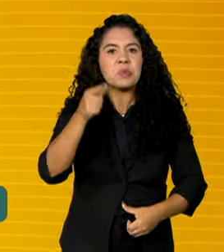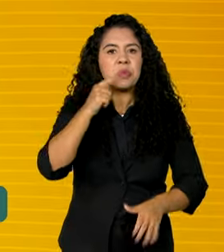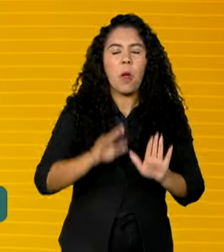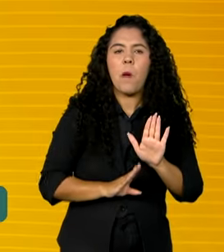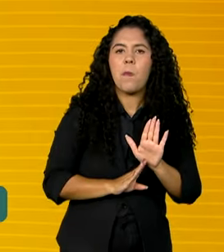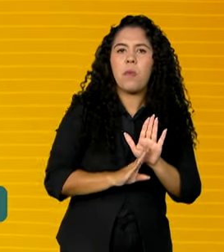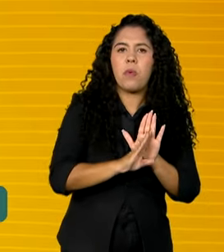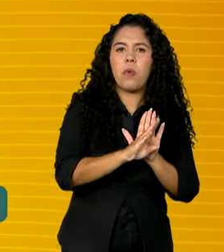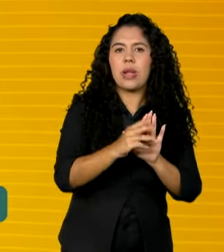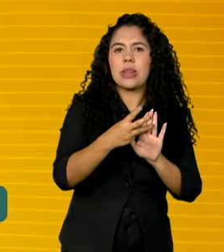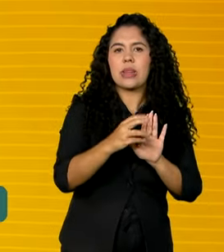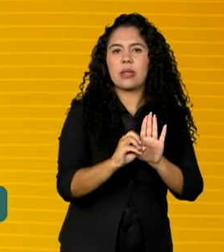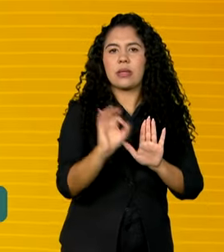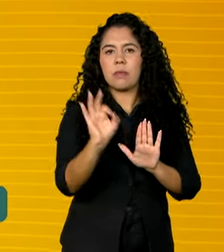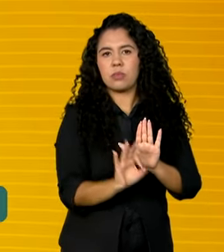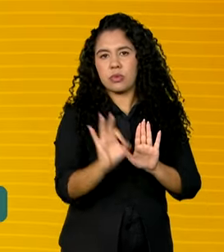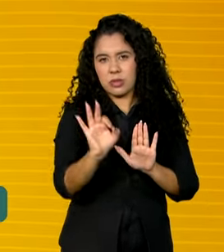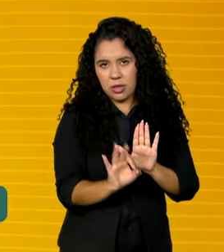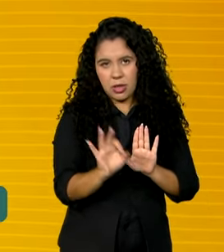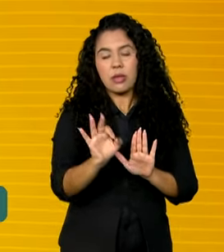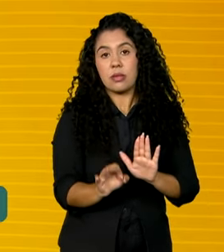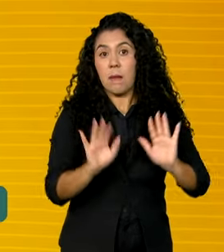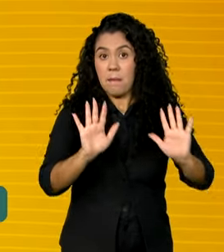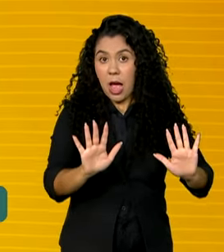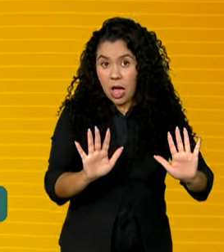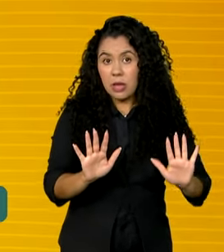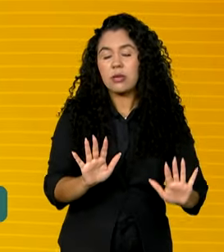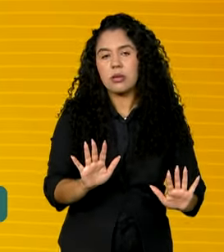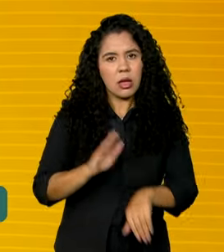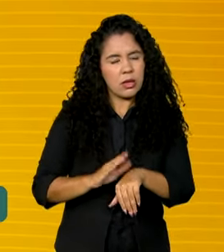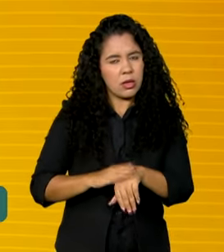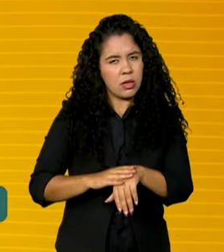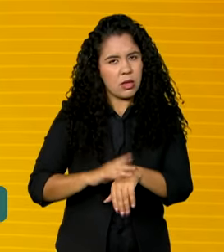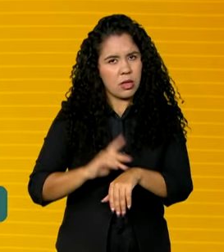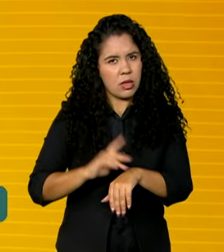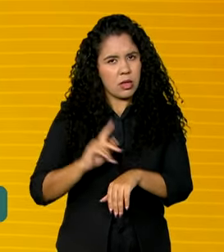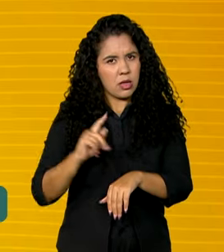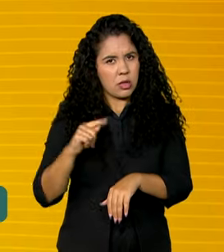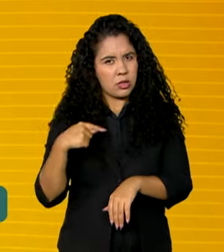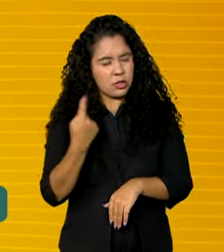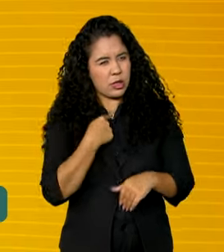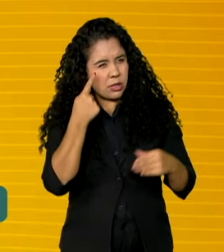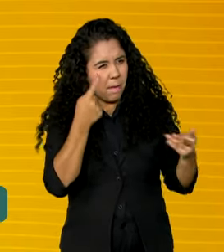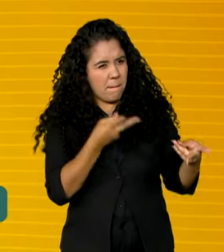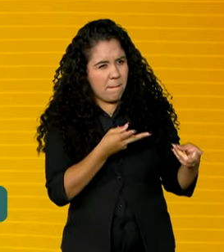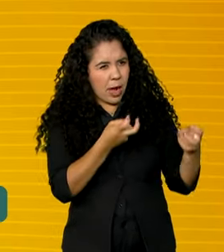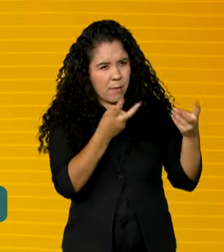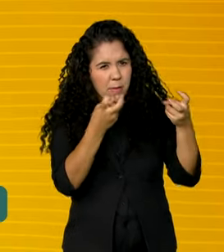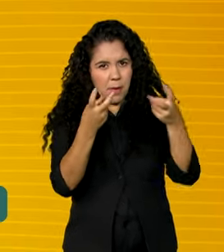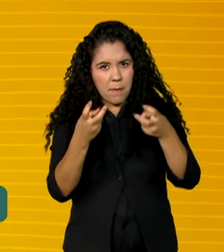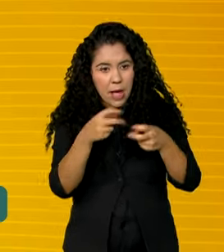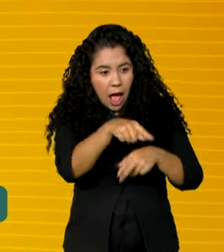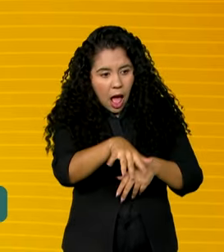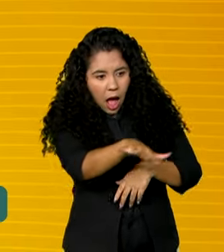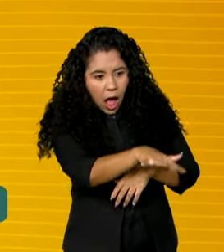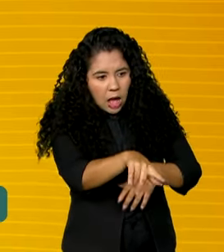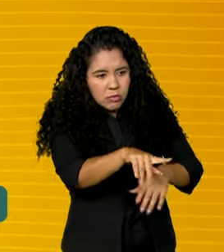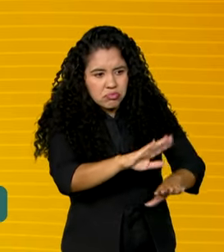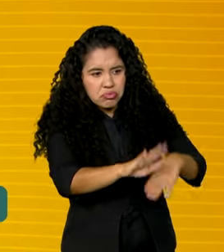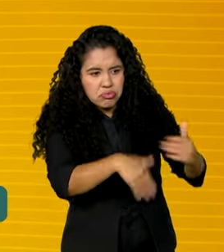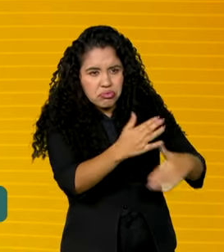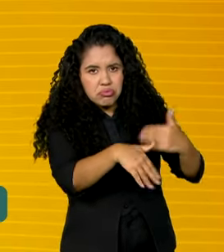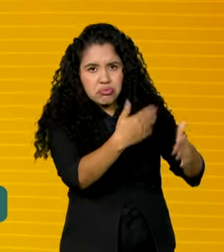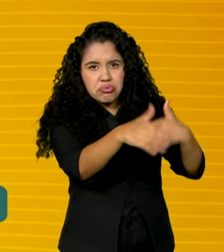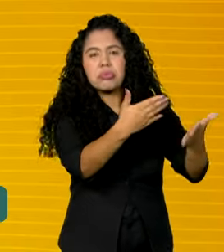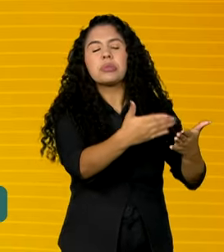mais de 30%. E quando a gente, o crescimento do setor de contêineres, um